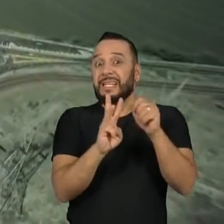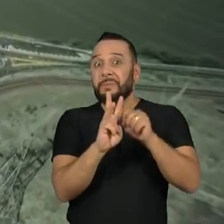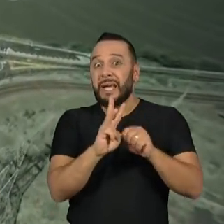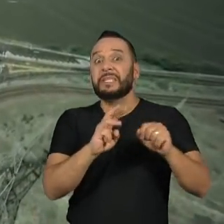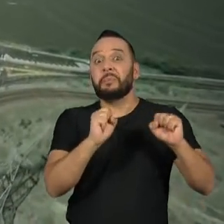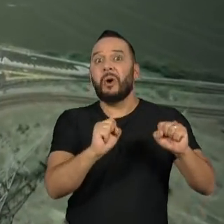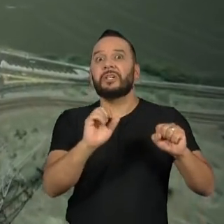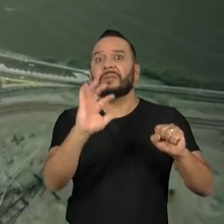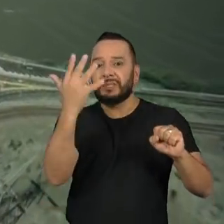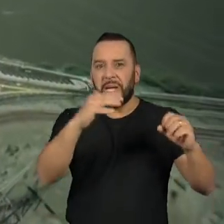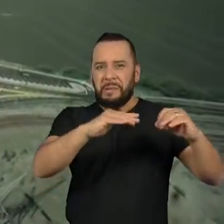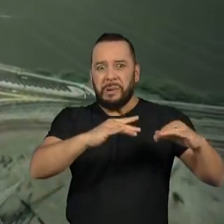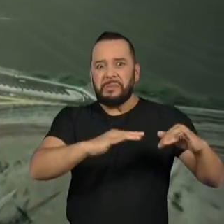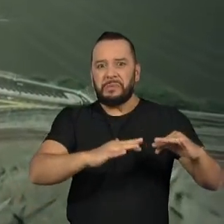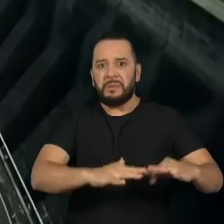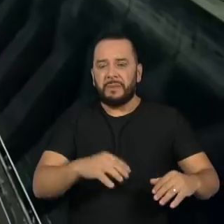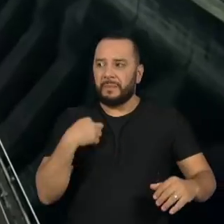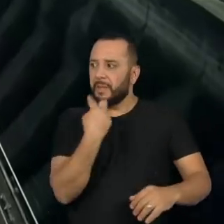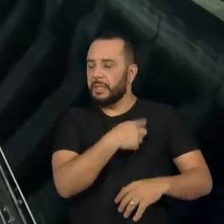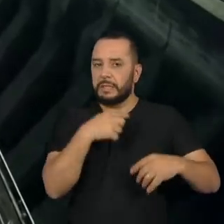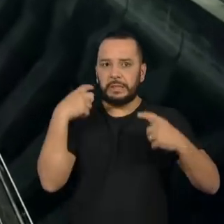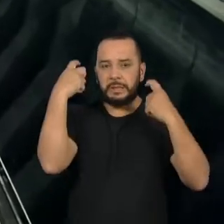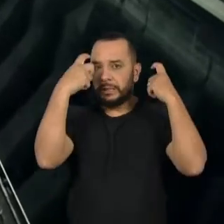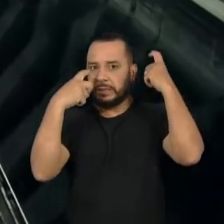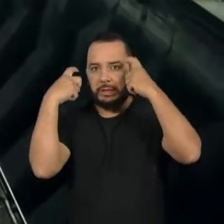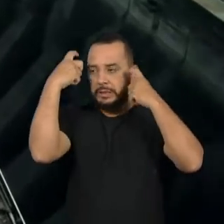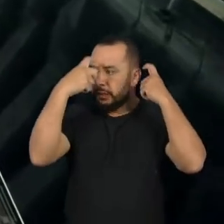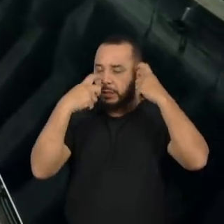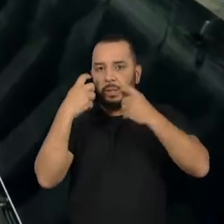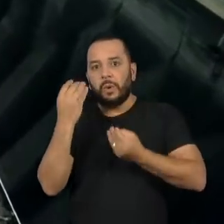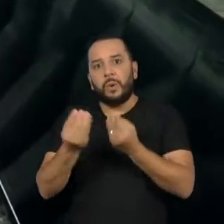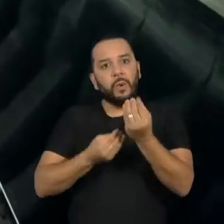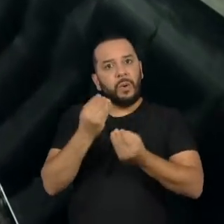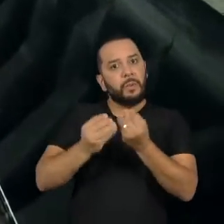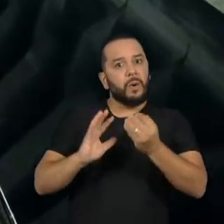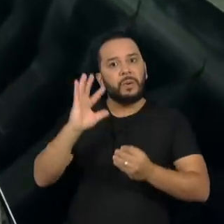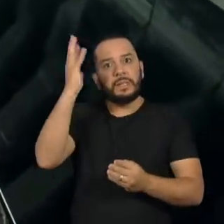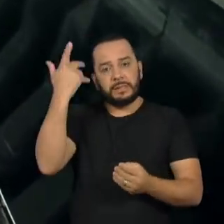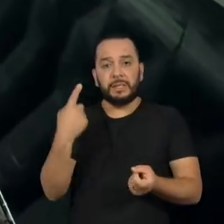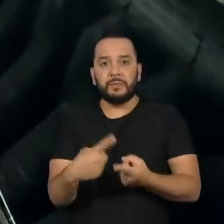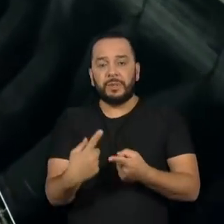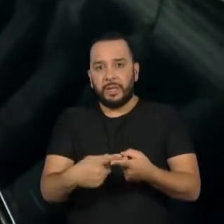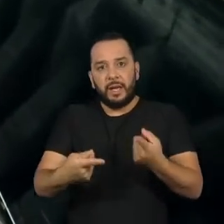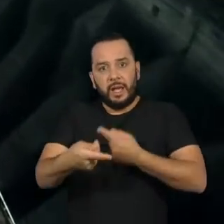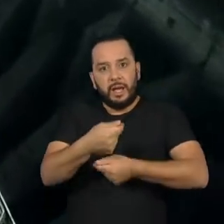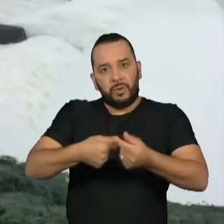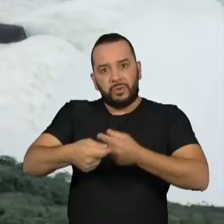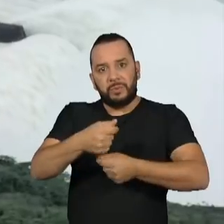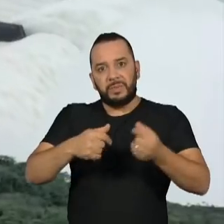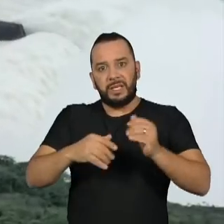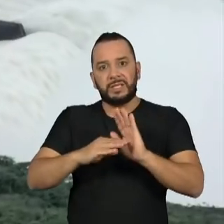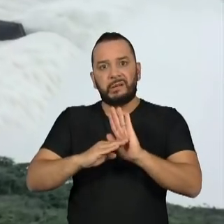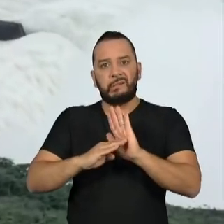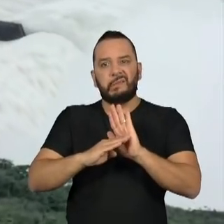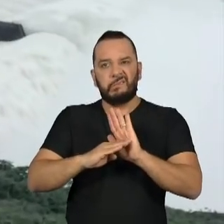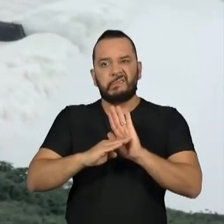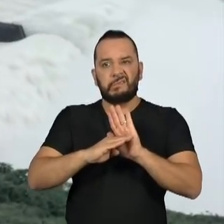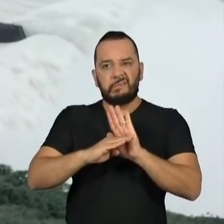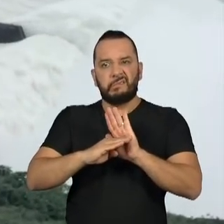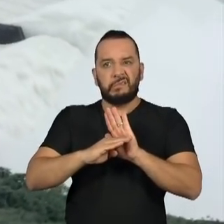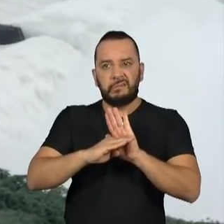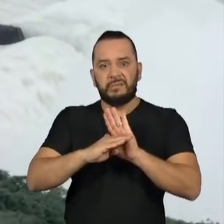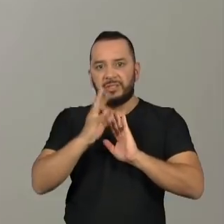é muito preocupante em termos do que pode acontecer numa economia que já está com bastante dificuldade, com atividade